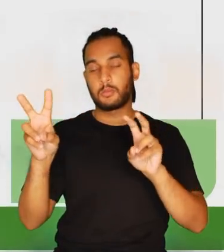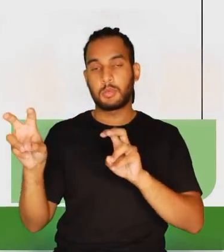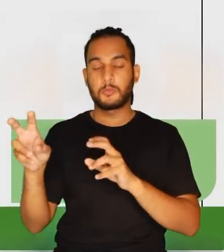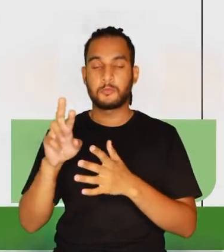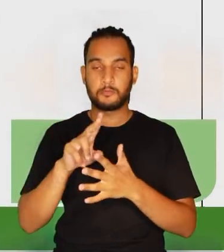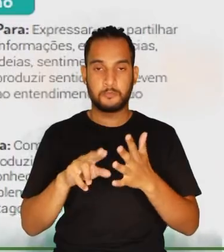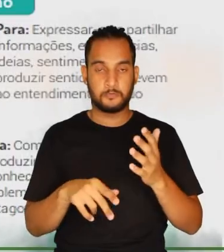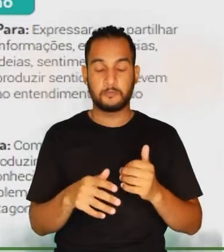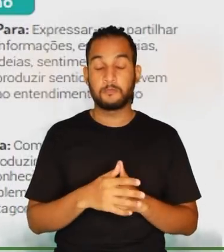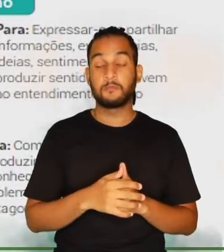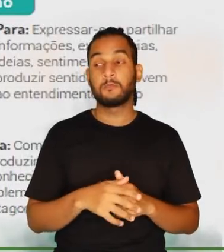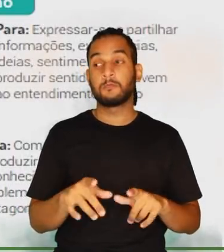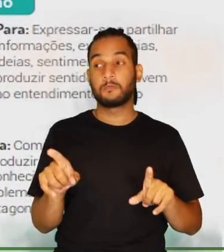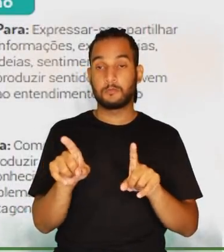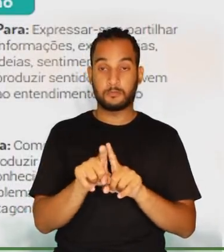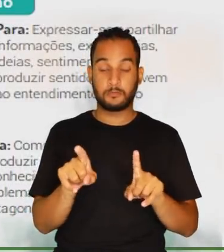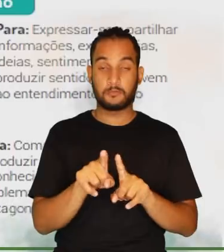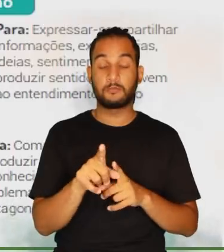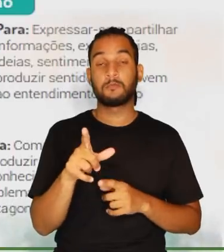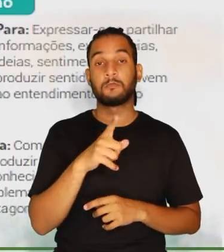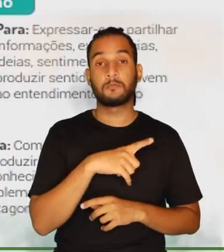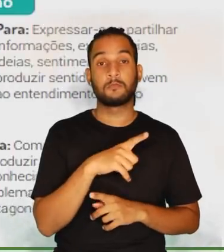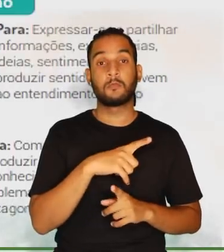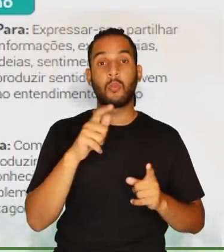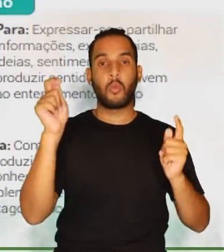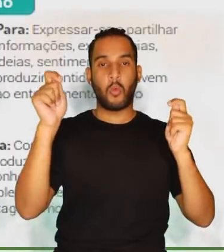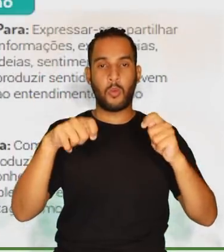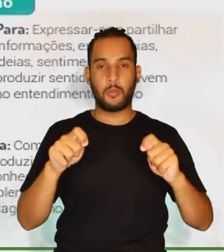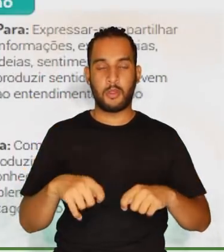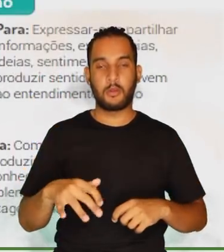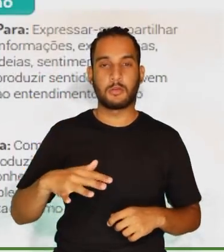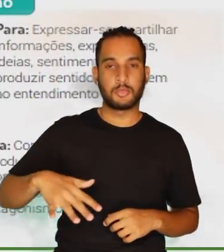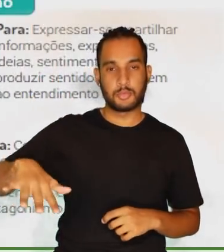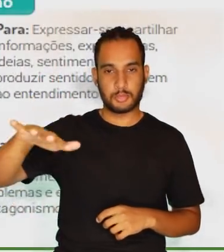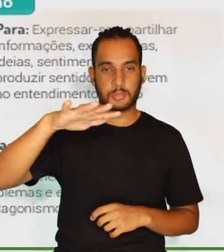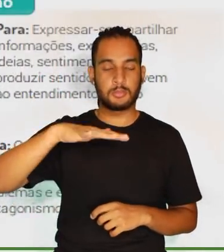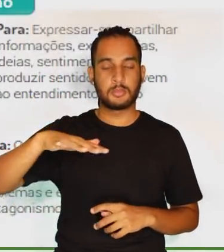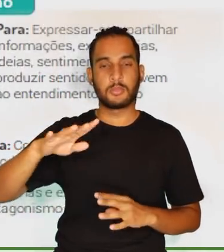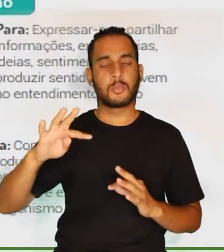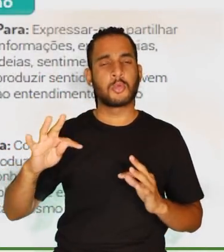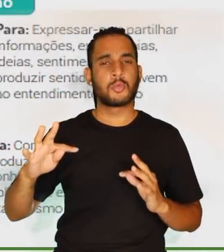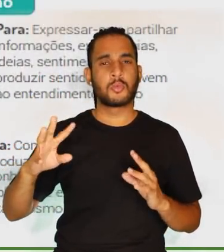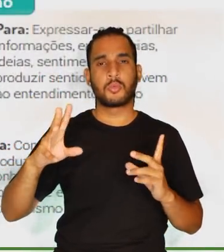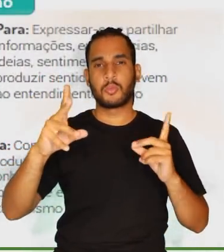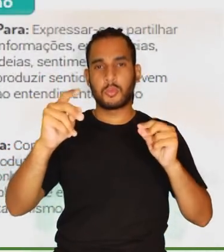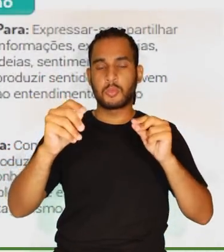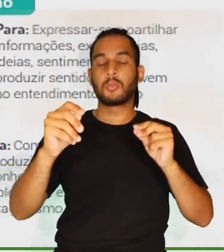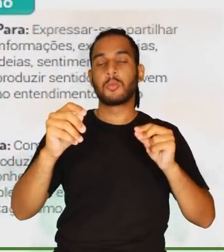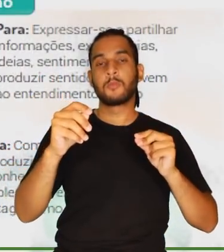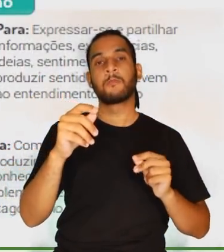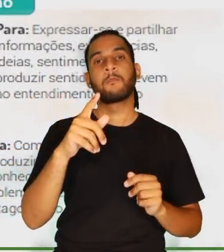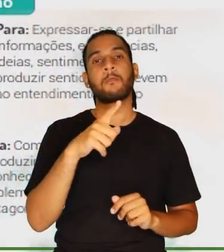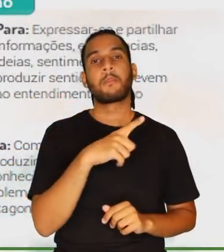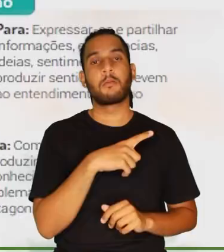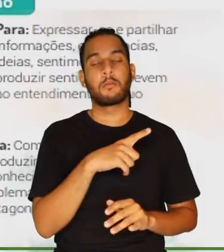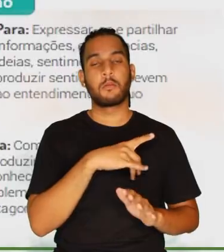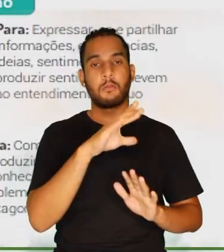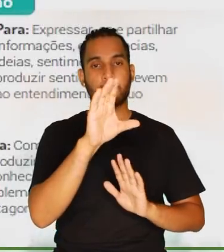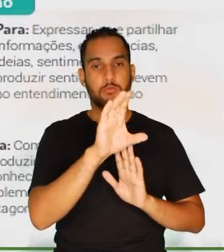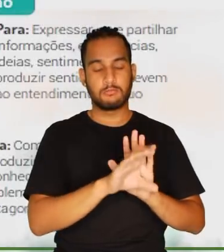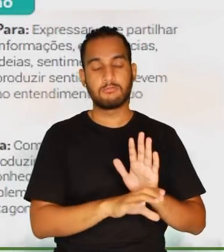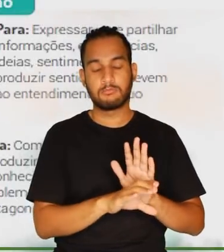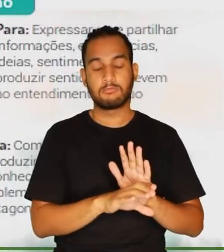unidades temáticas. A gente tem aqui também as competências gerais. Como elas são para todos os componentes